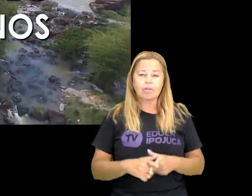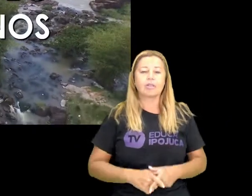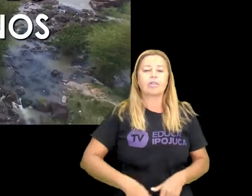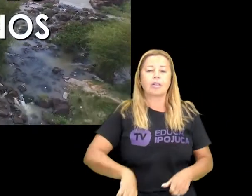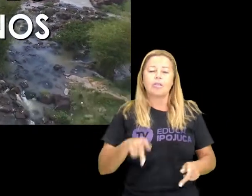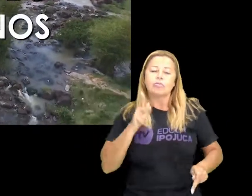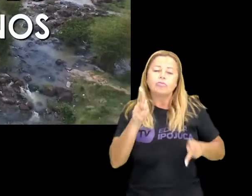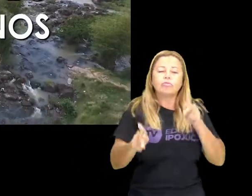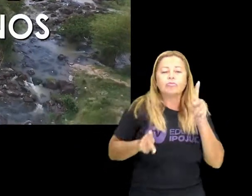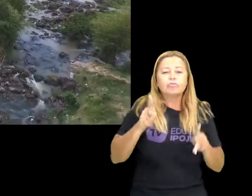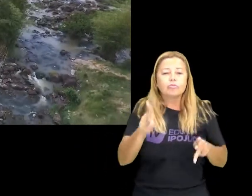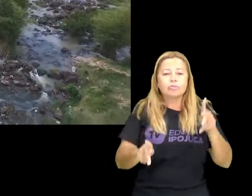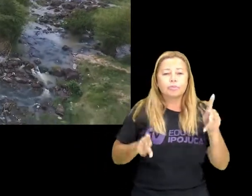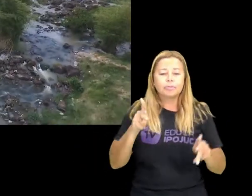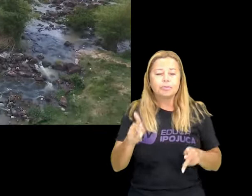Ipojucanos